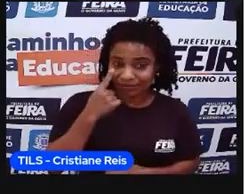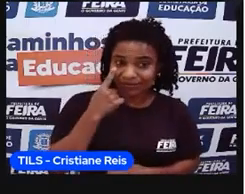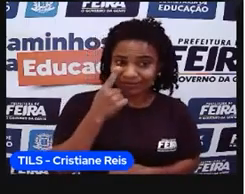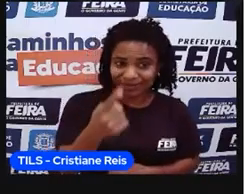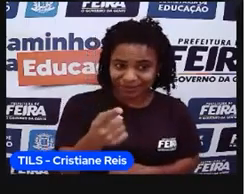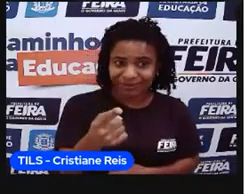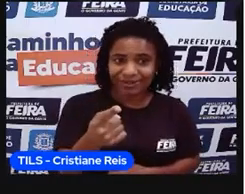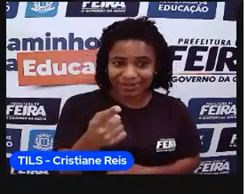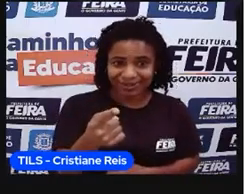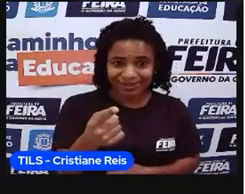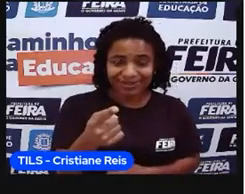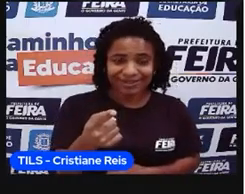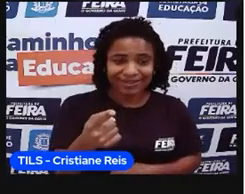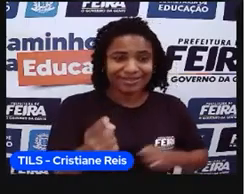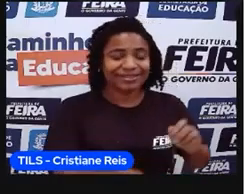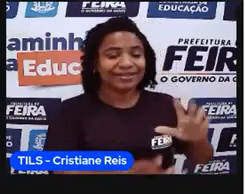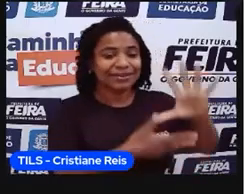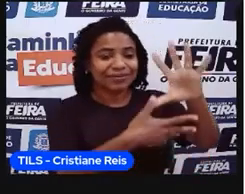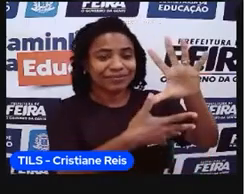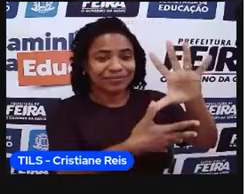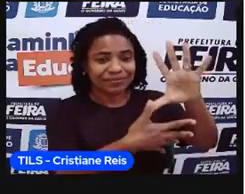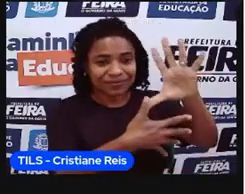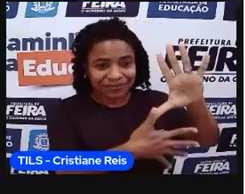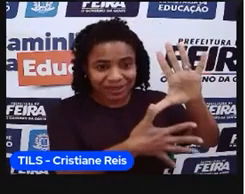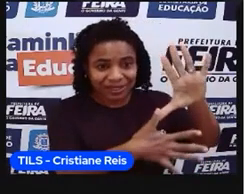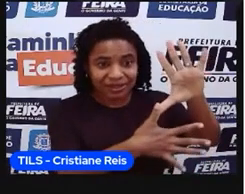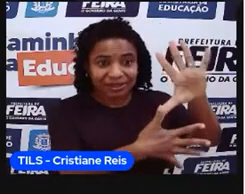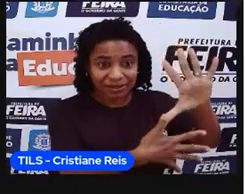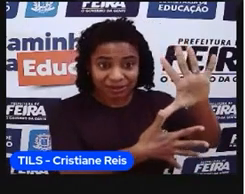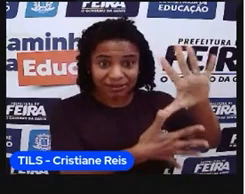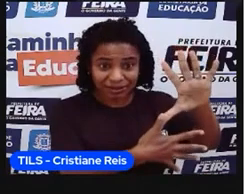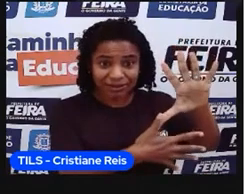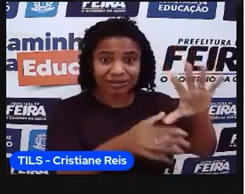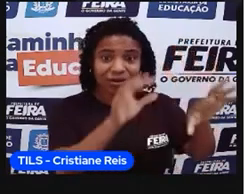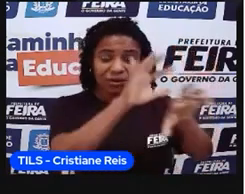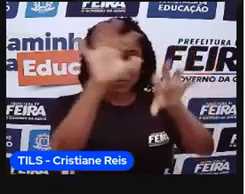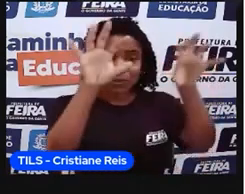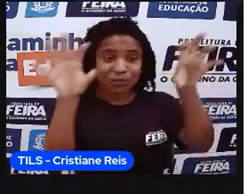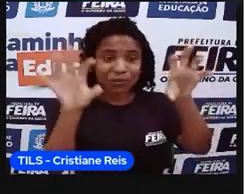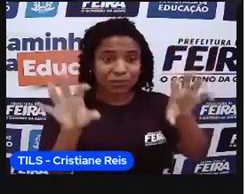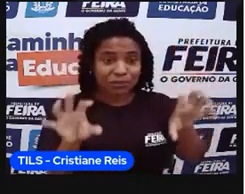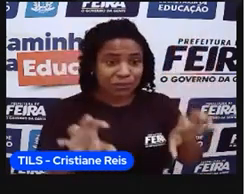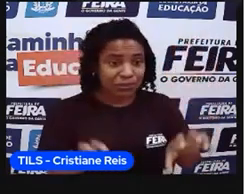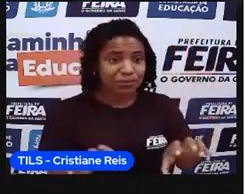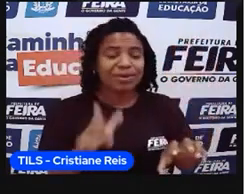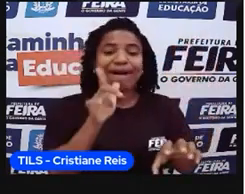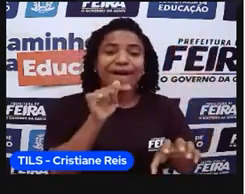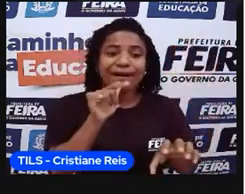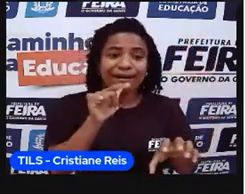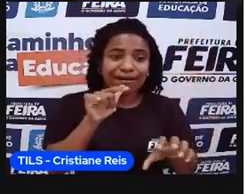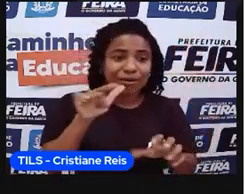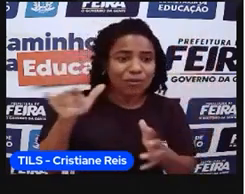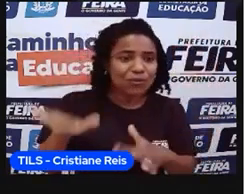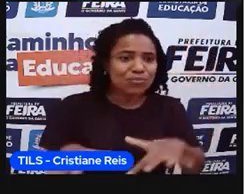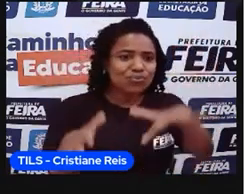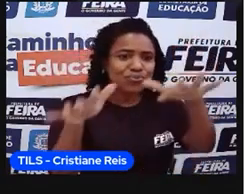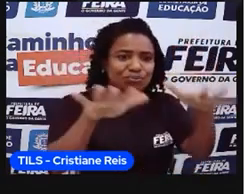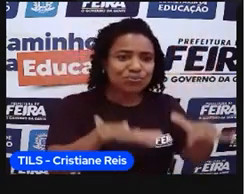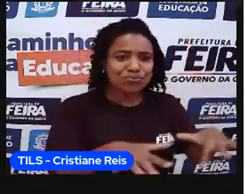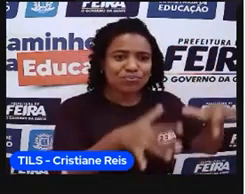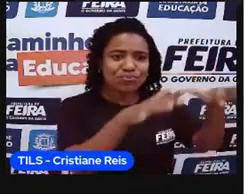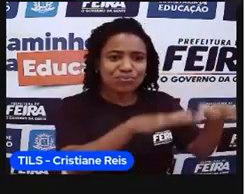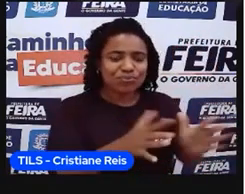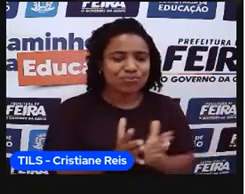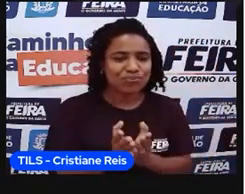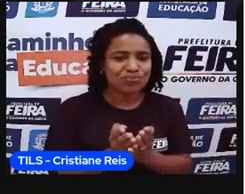O mapa, né? Na época, aqui tem arquipélagos econômicos, Período colonial, porque, eu não sei se vocês lembram, mas